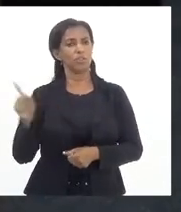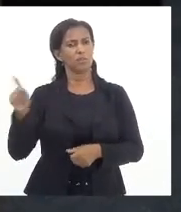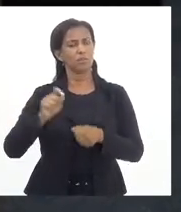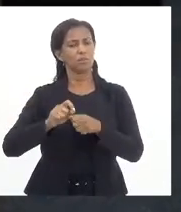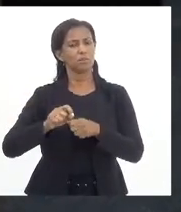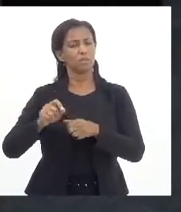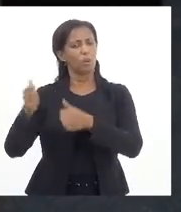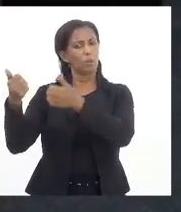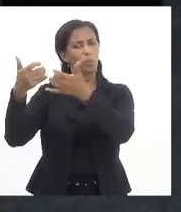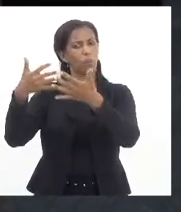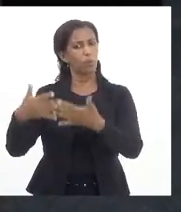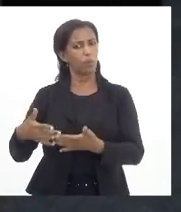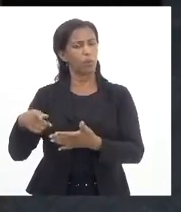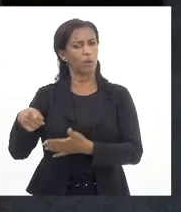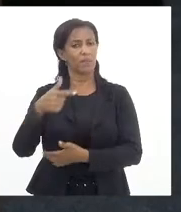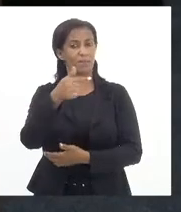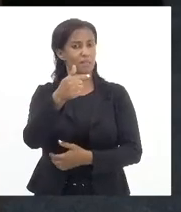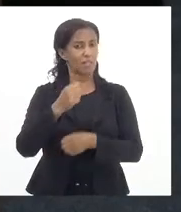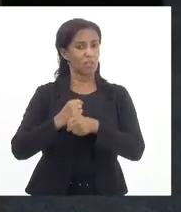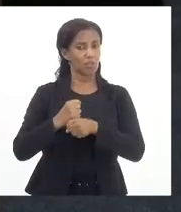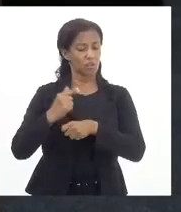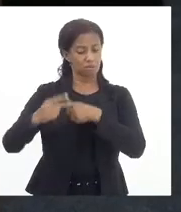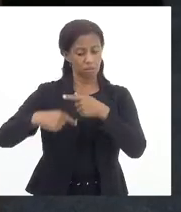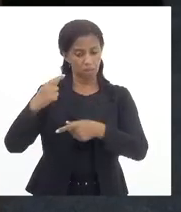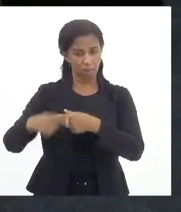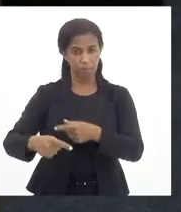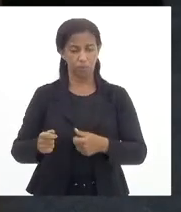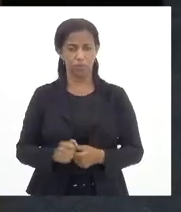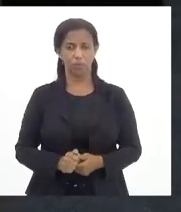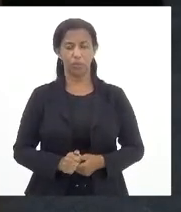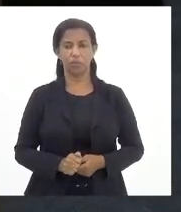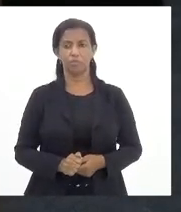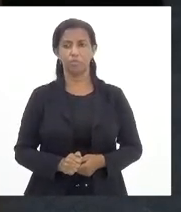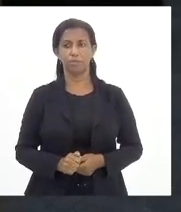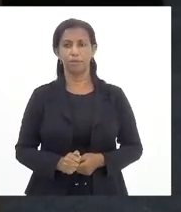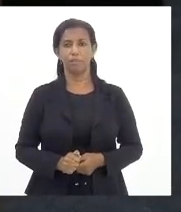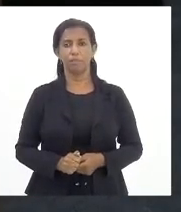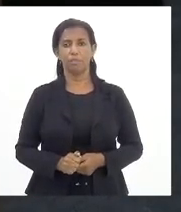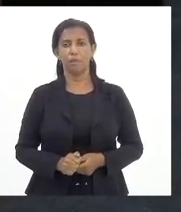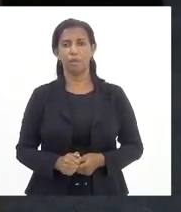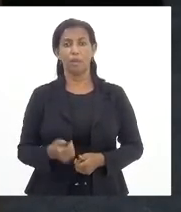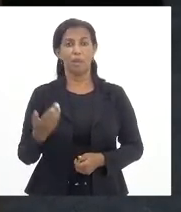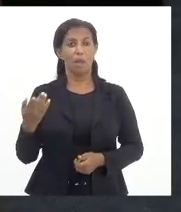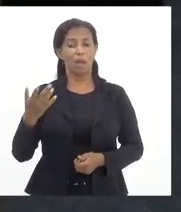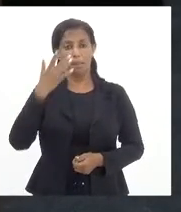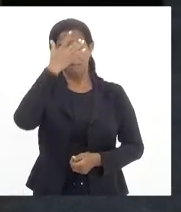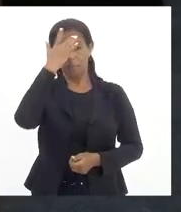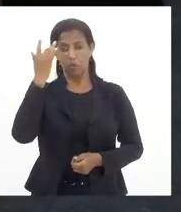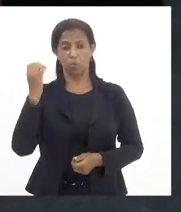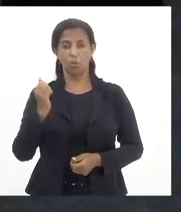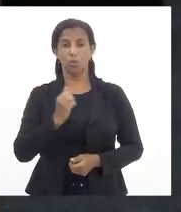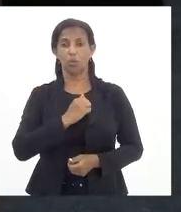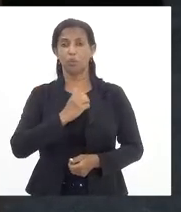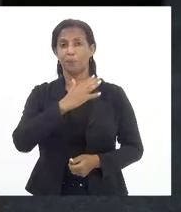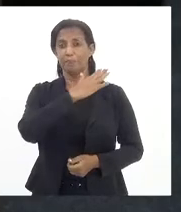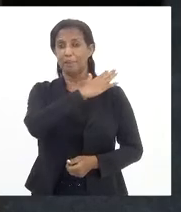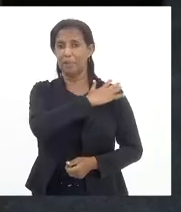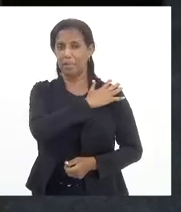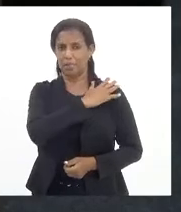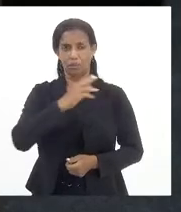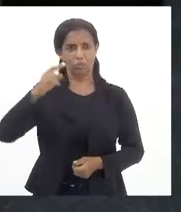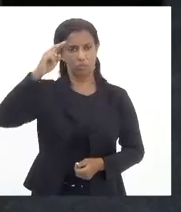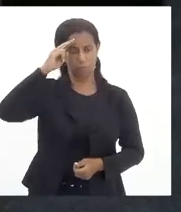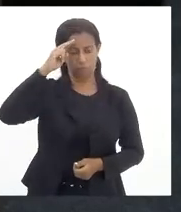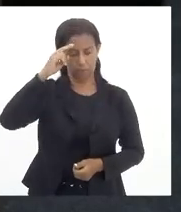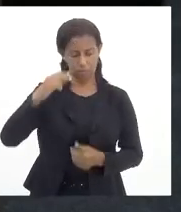justiça sete anos depois a candidatos a soldados da Polícia Militar. Quero falar duas coisas sobre esse